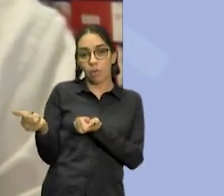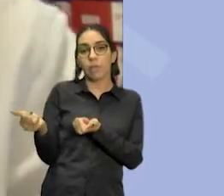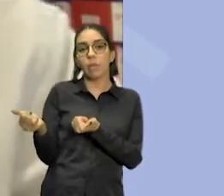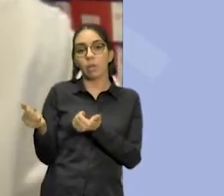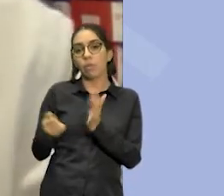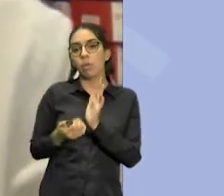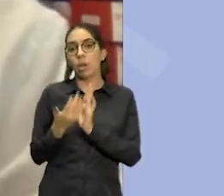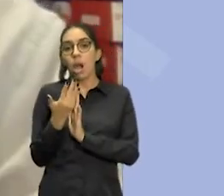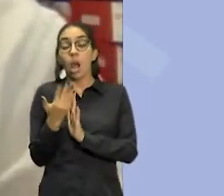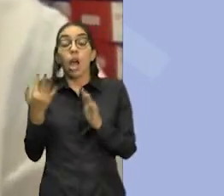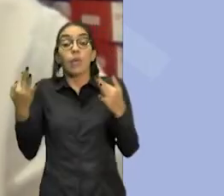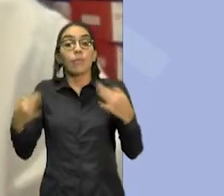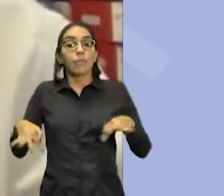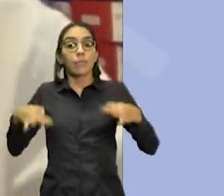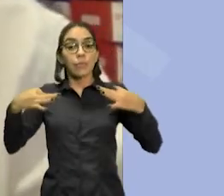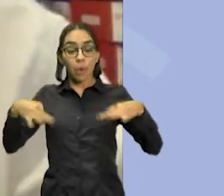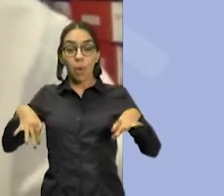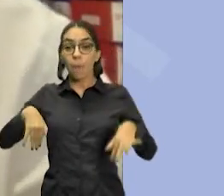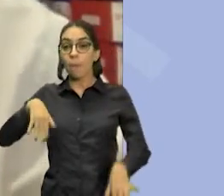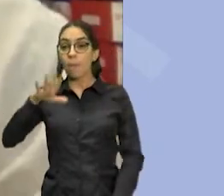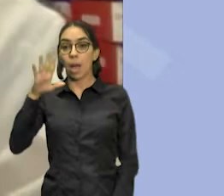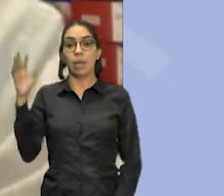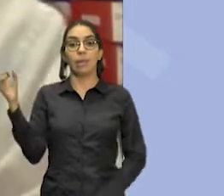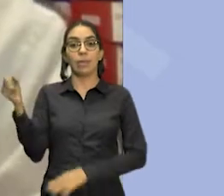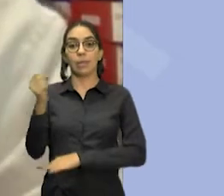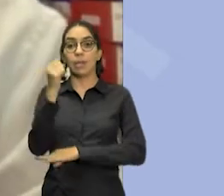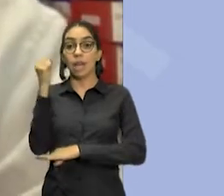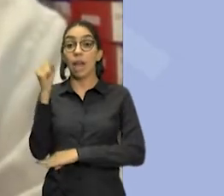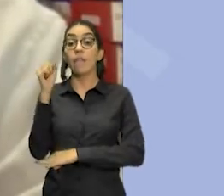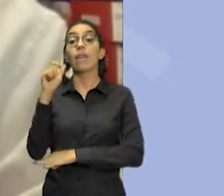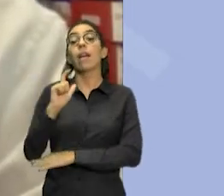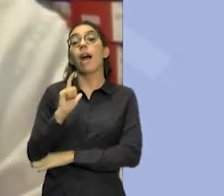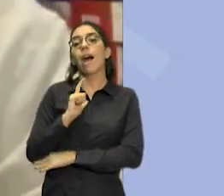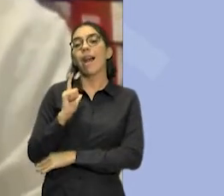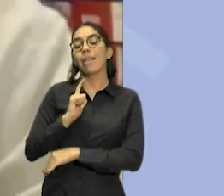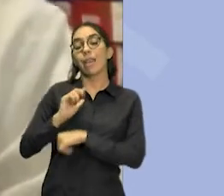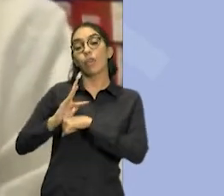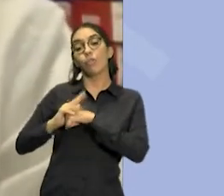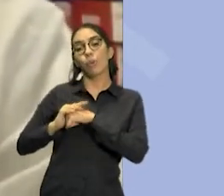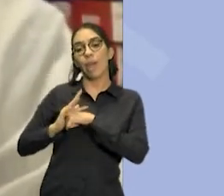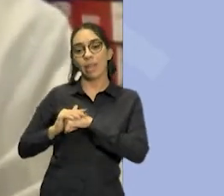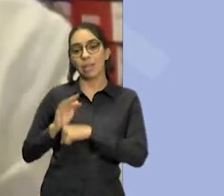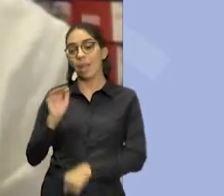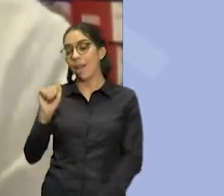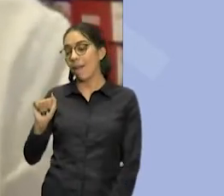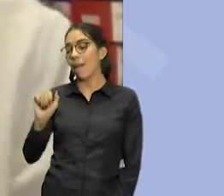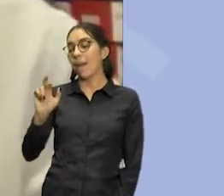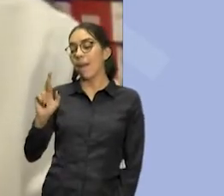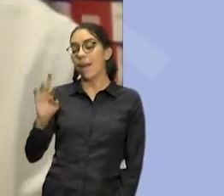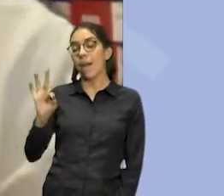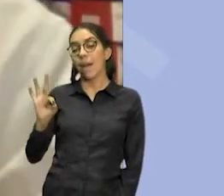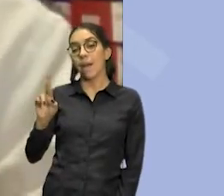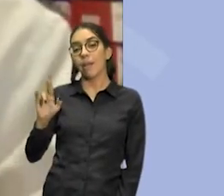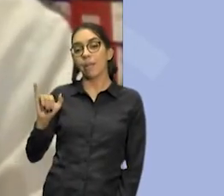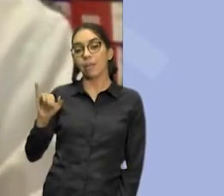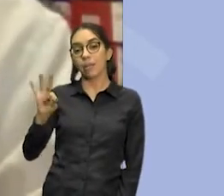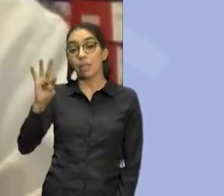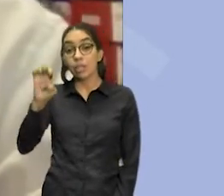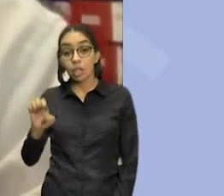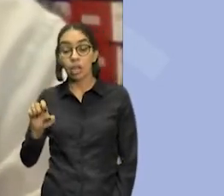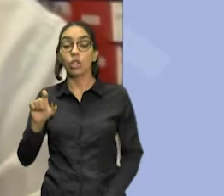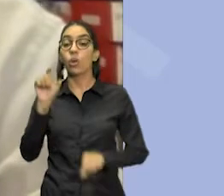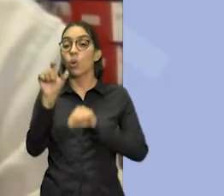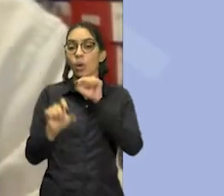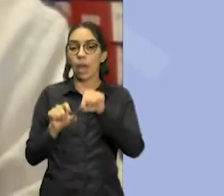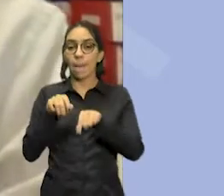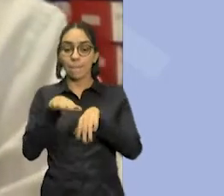dores articulares, inclusive às vezes as pessoas têm até artrite, né? Durante meses, ficar com o pé inchado, de